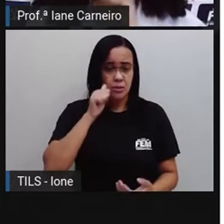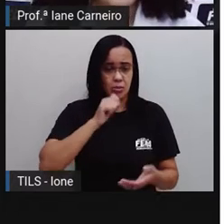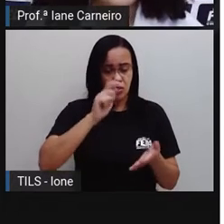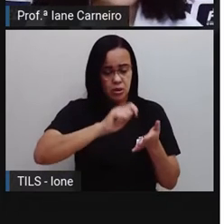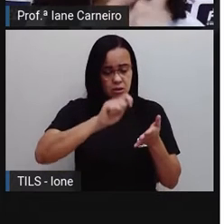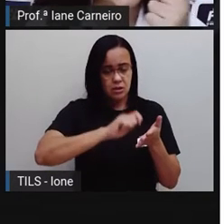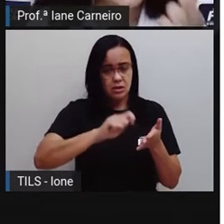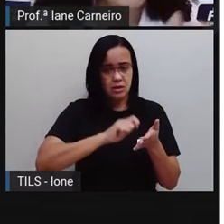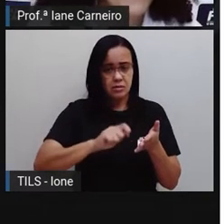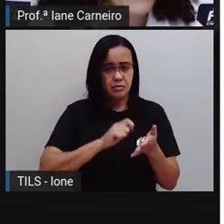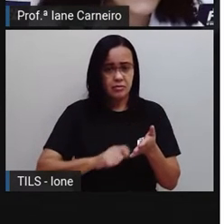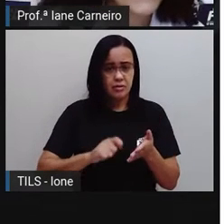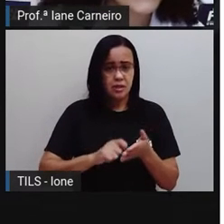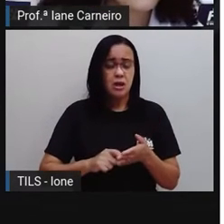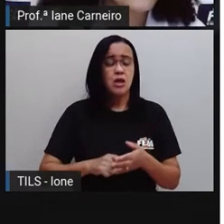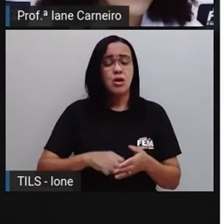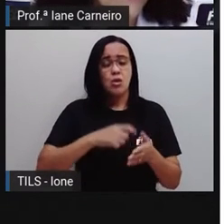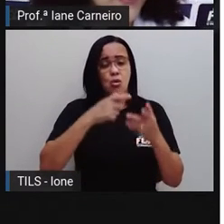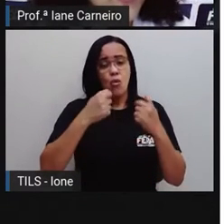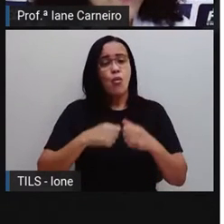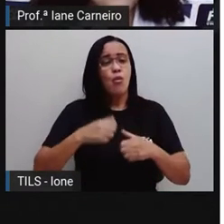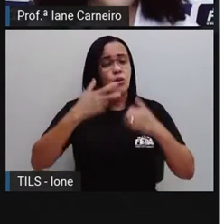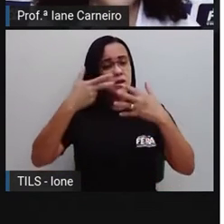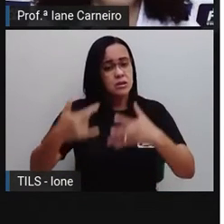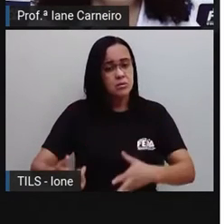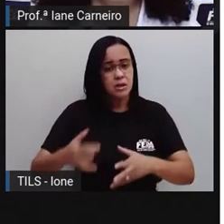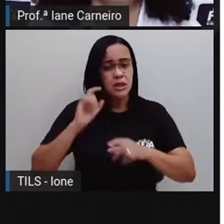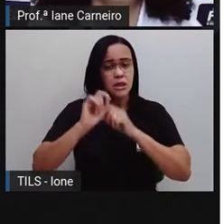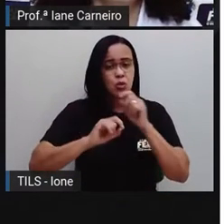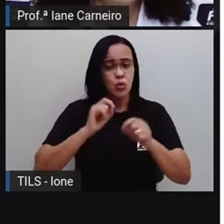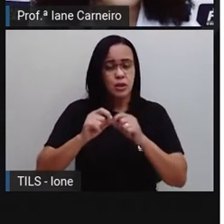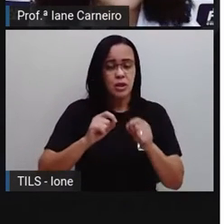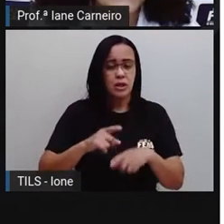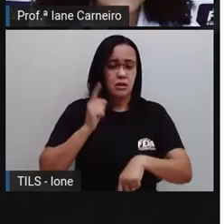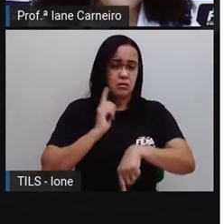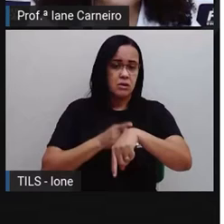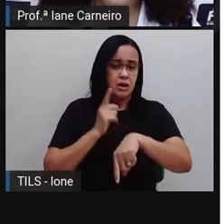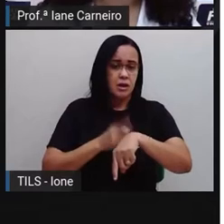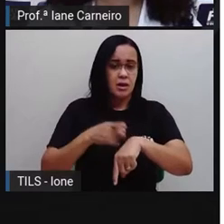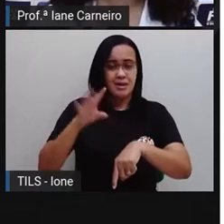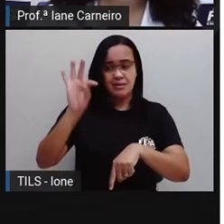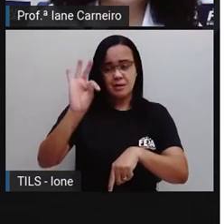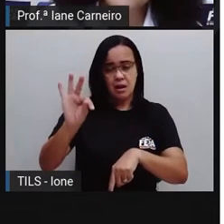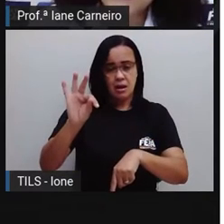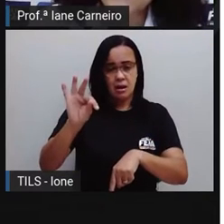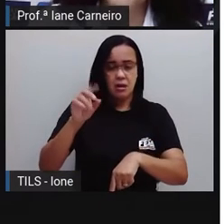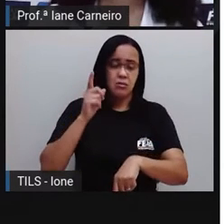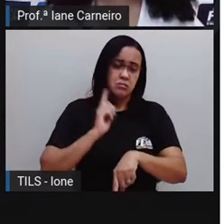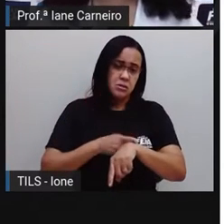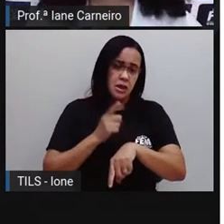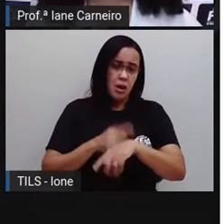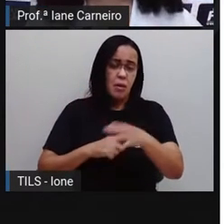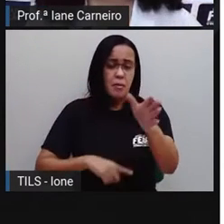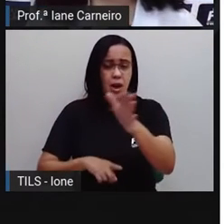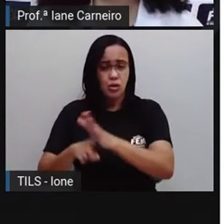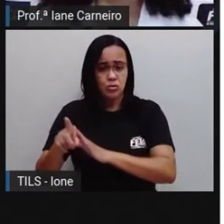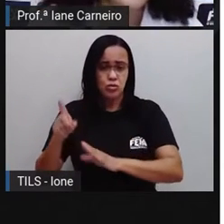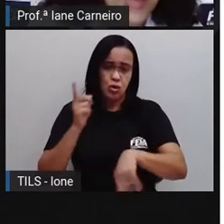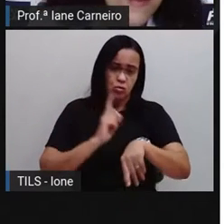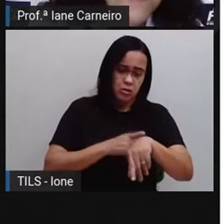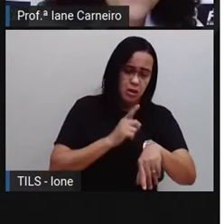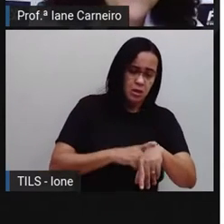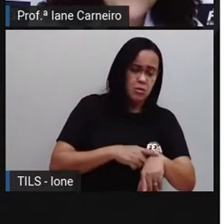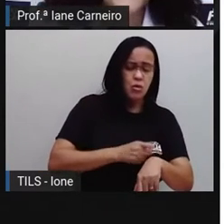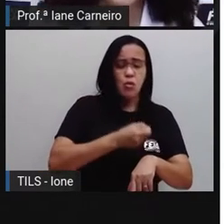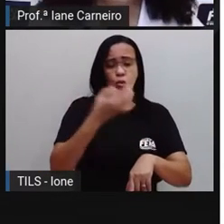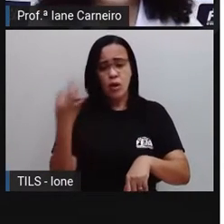E aí ela traz aquela parlenda, né, do tempo. Vamos ler? O tempo perguntou ao tempo, quanto tempo o tempo